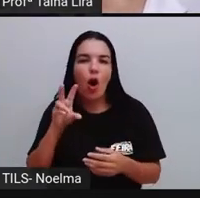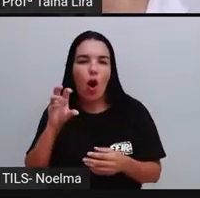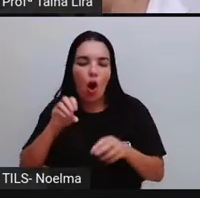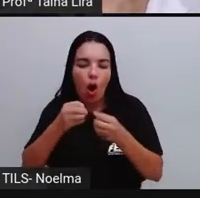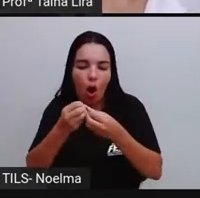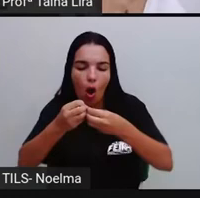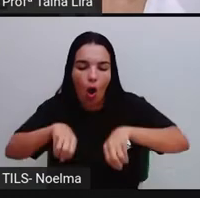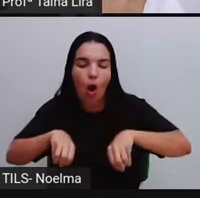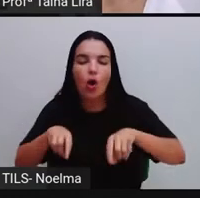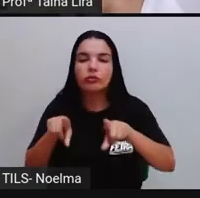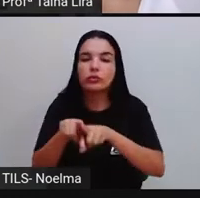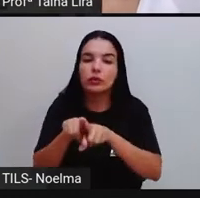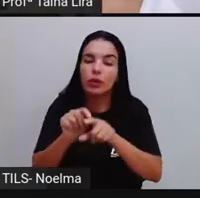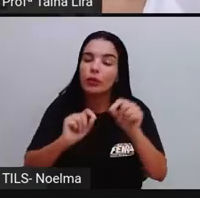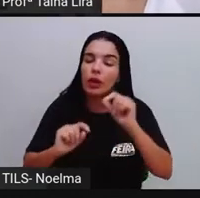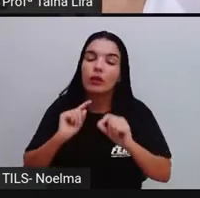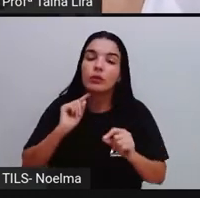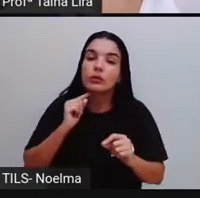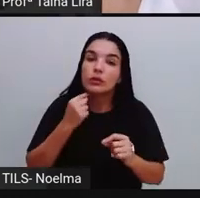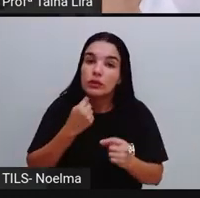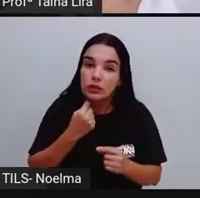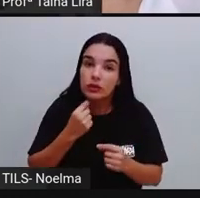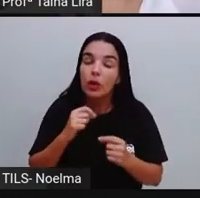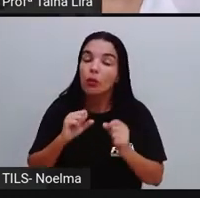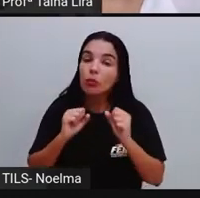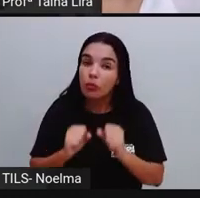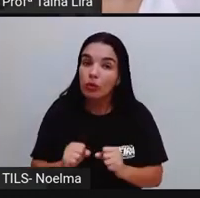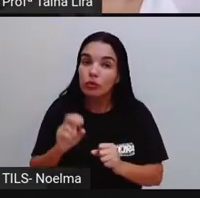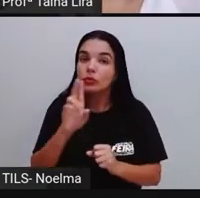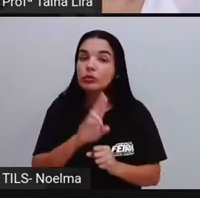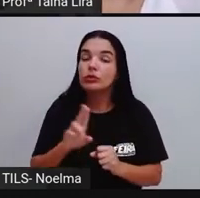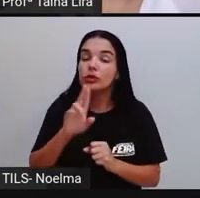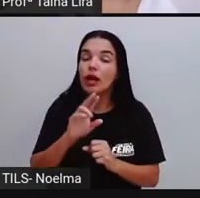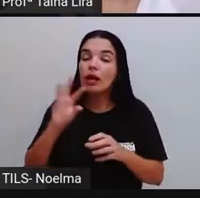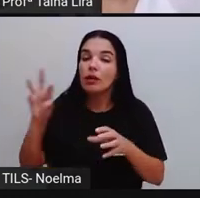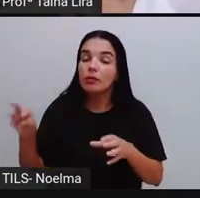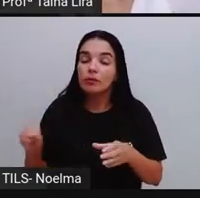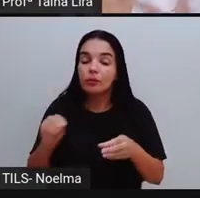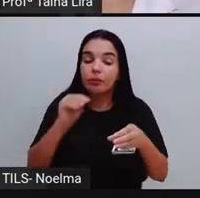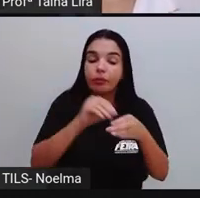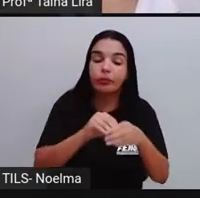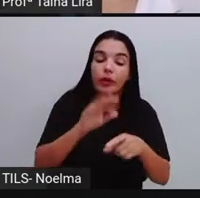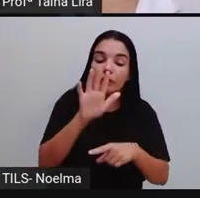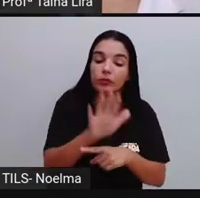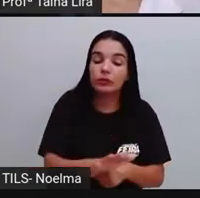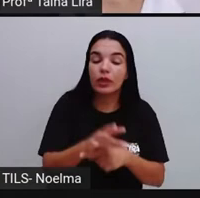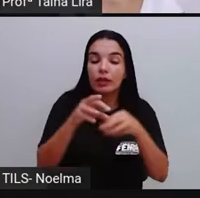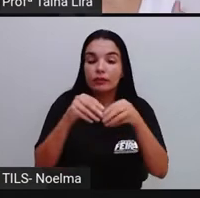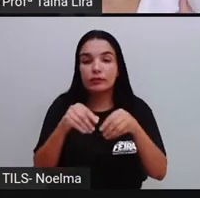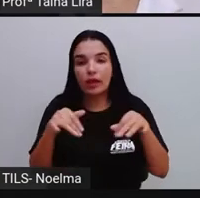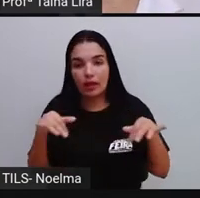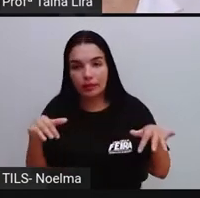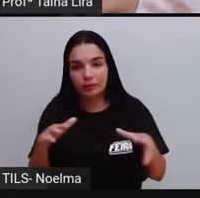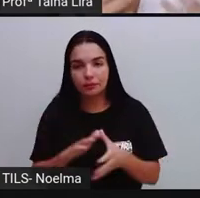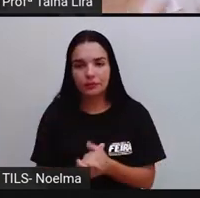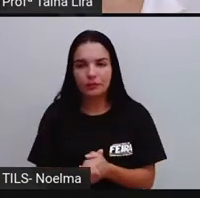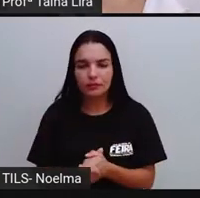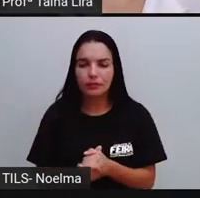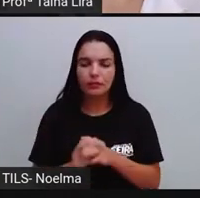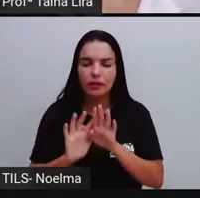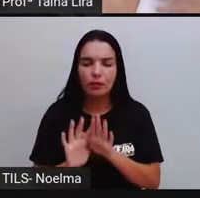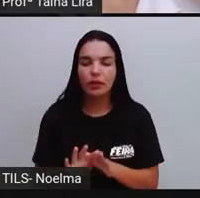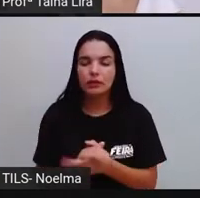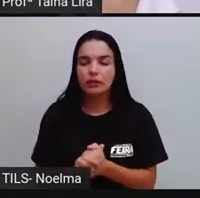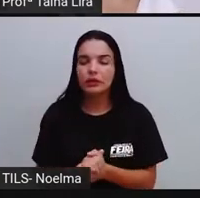Então, o lixo orgânico, ele funciona como adubo também. Só que o lixo